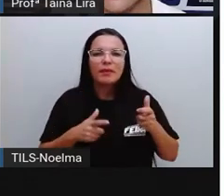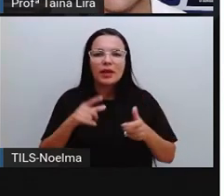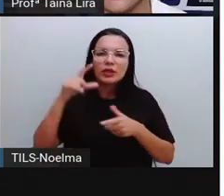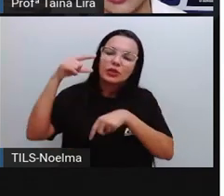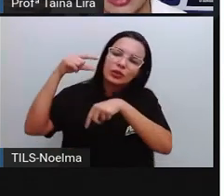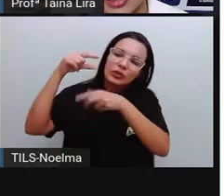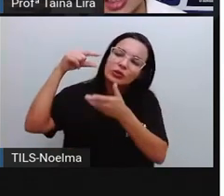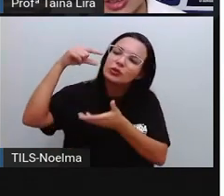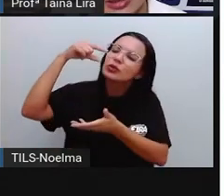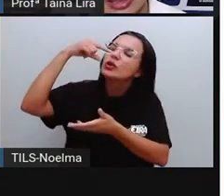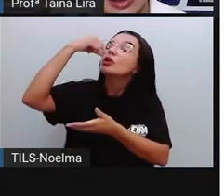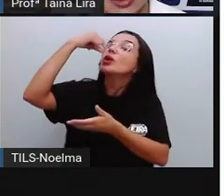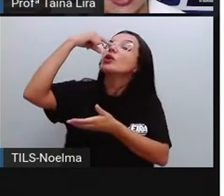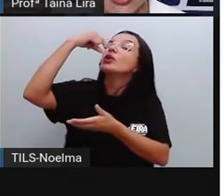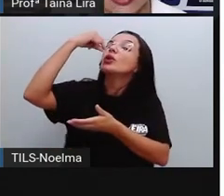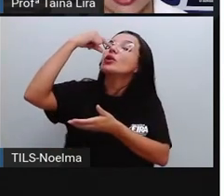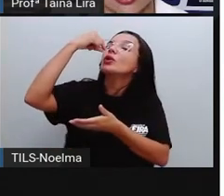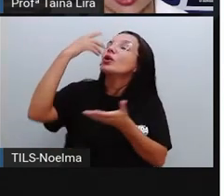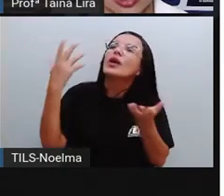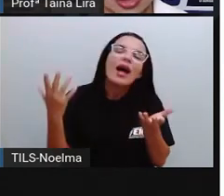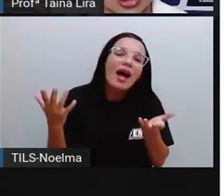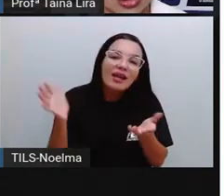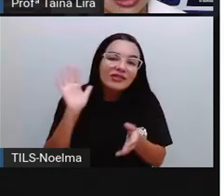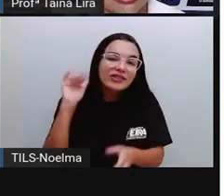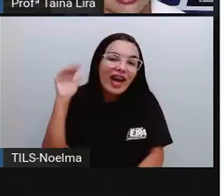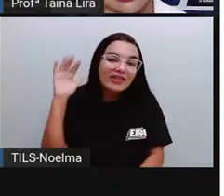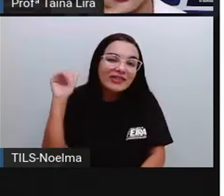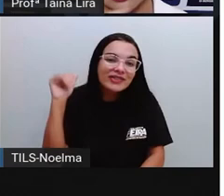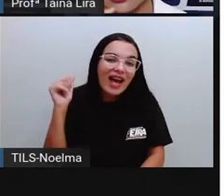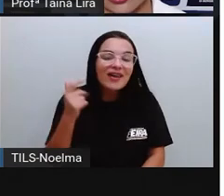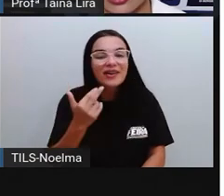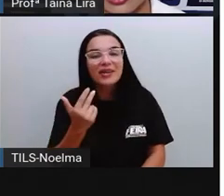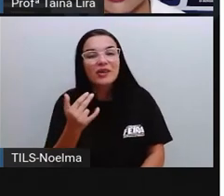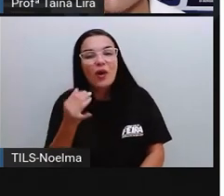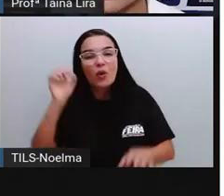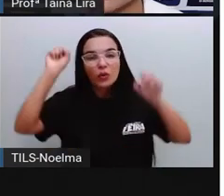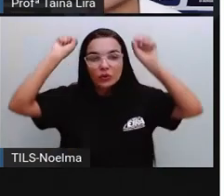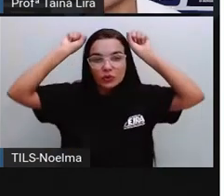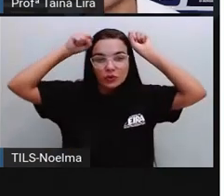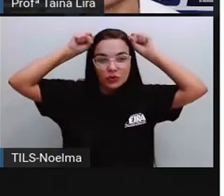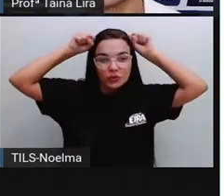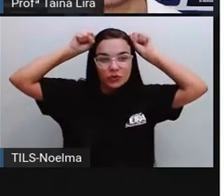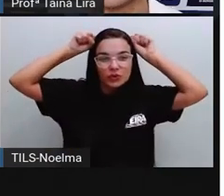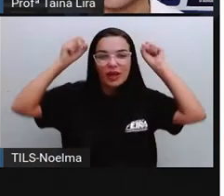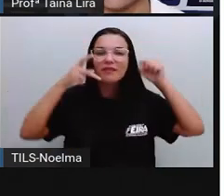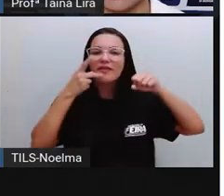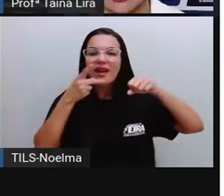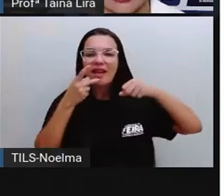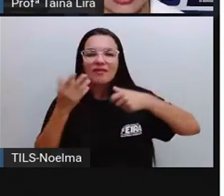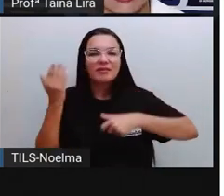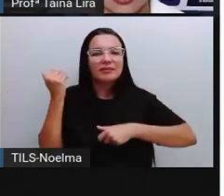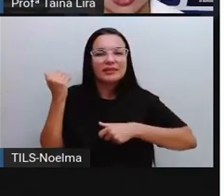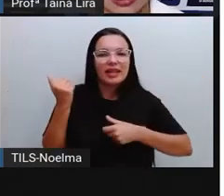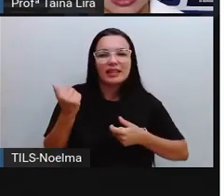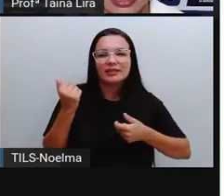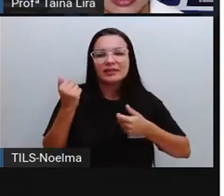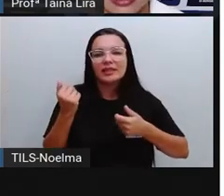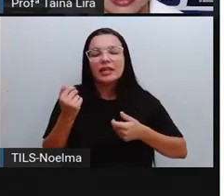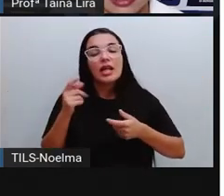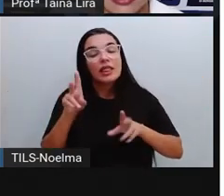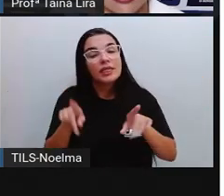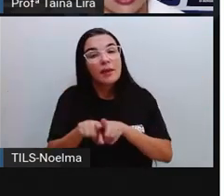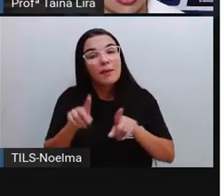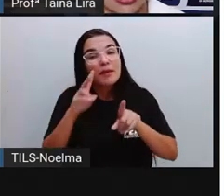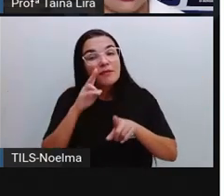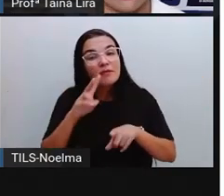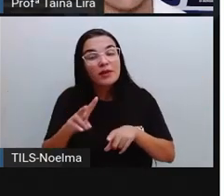trocadilho, né? Com o que Xuxa fala, que a gente, inclusive, viu na aula de programas de culinária,